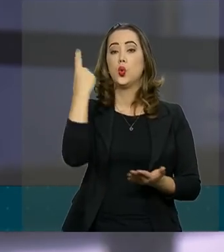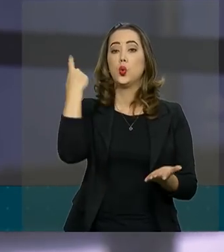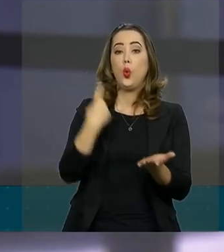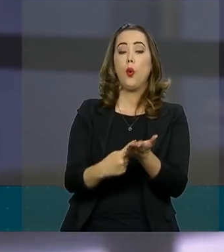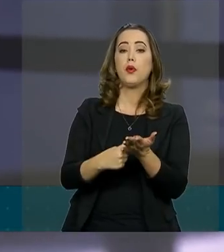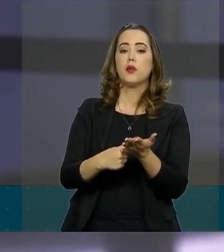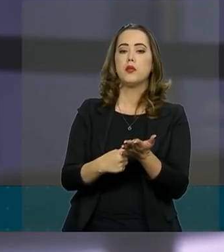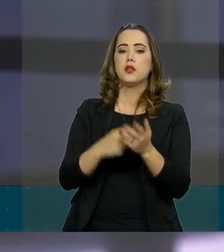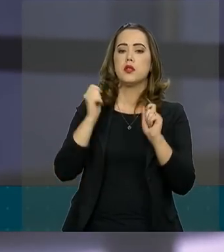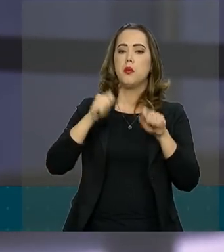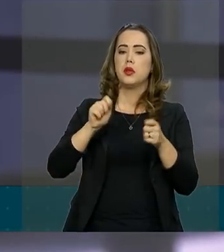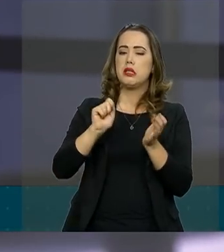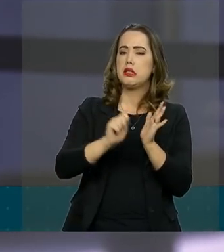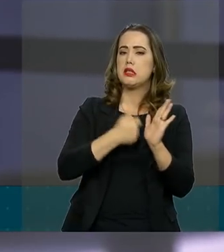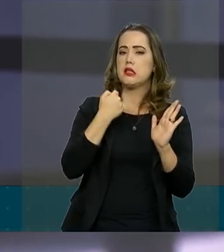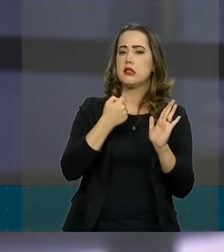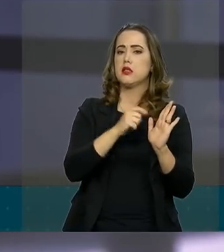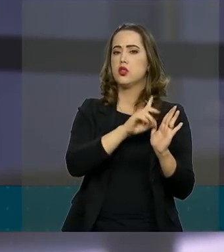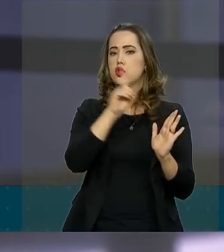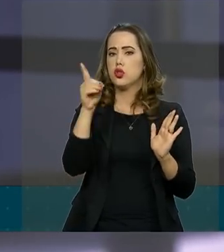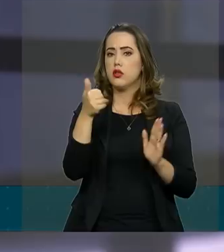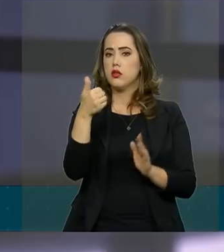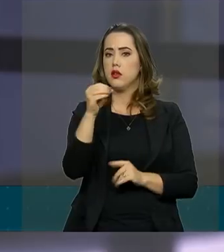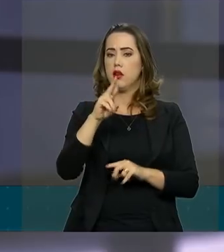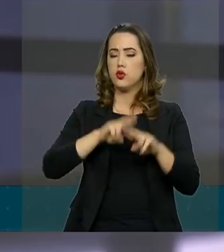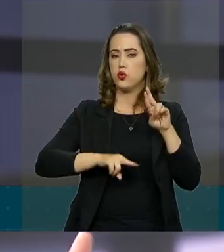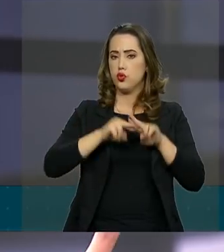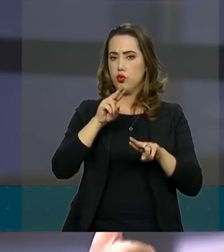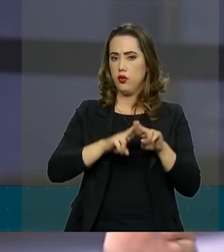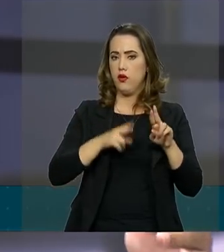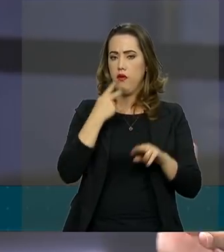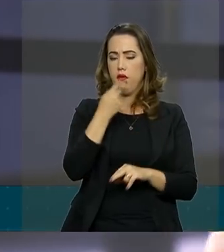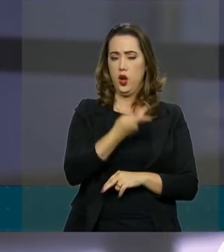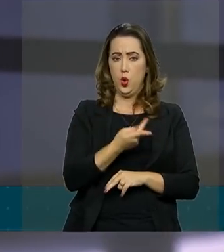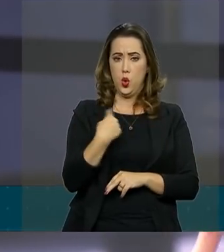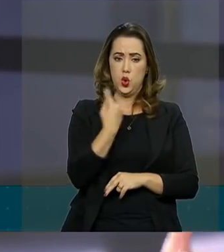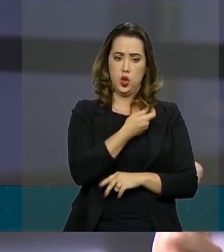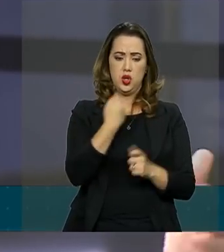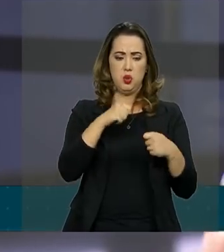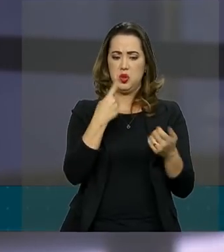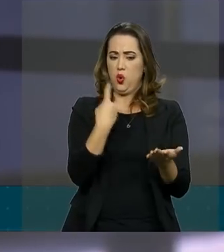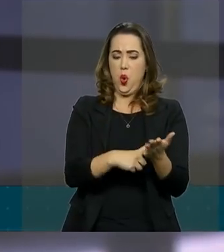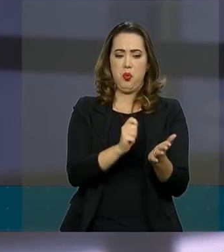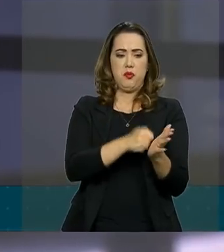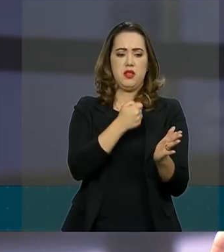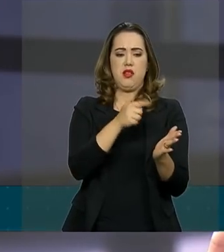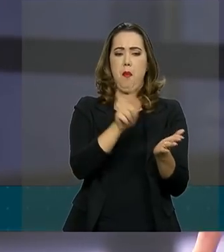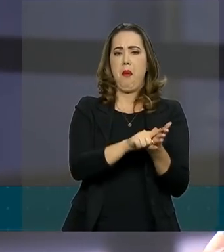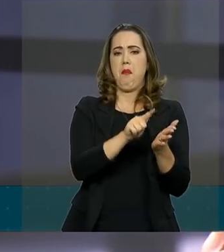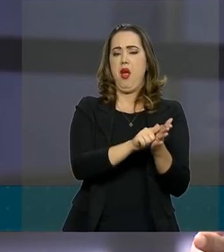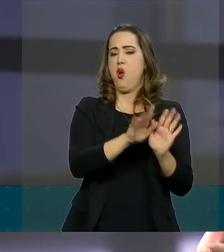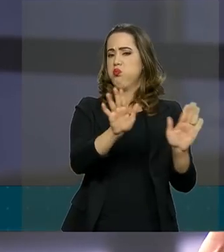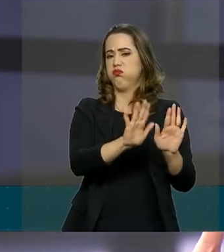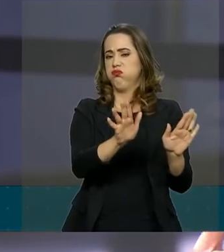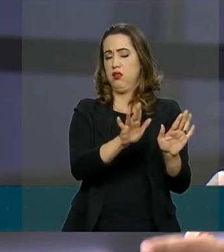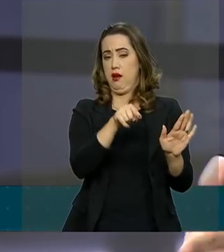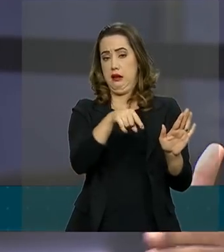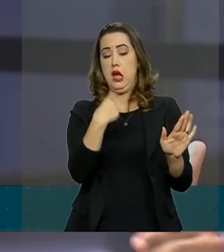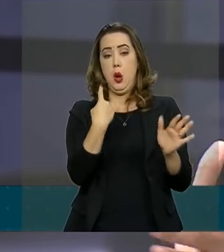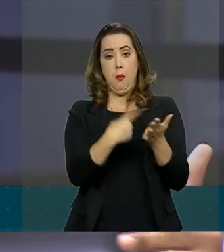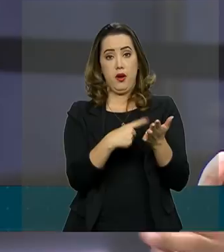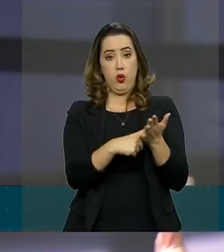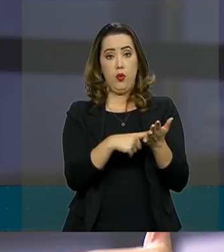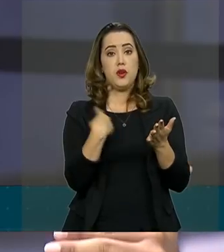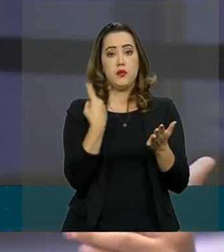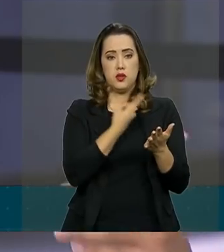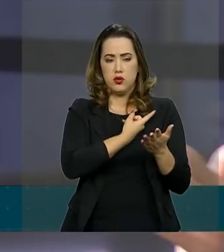que poderia ser assinado no dia 10 de junho, ele disse que nós não precisamos de pacto assinado no papel, que é o pacto que